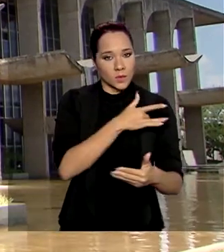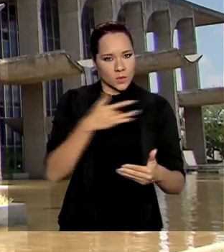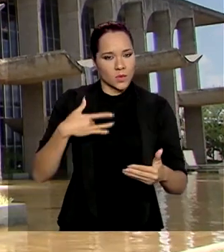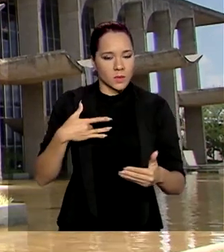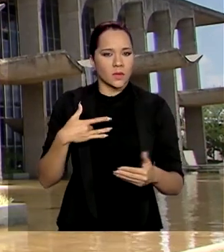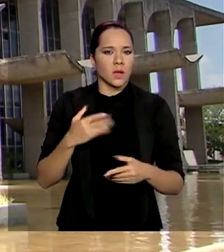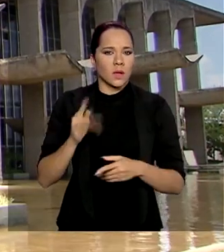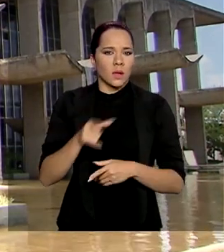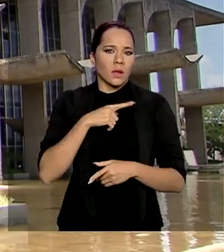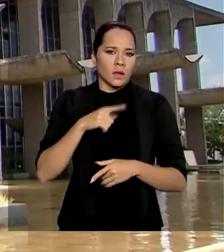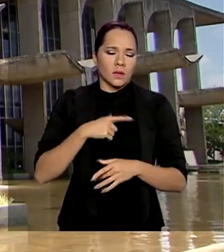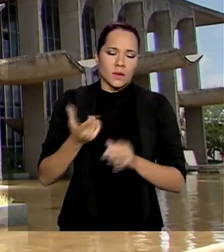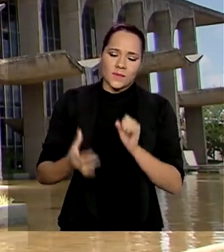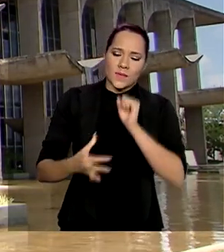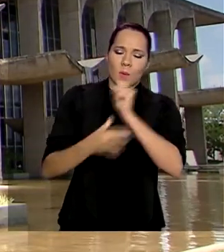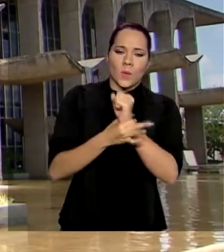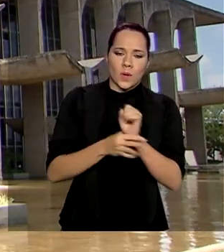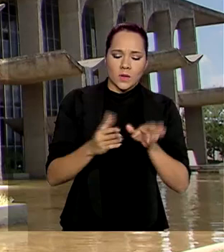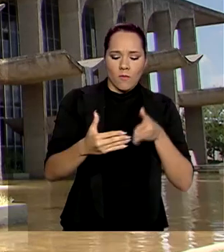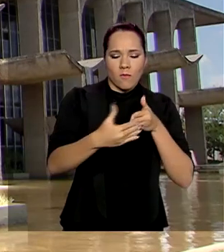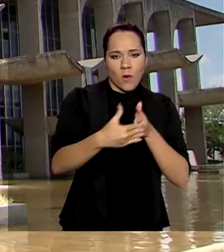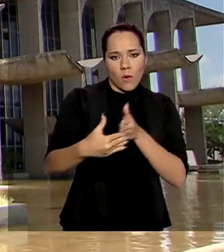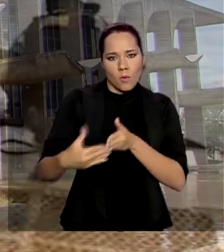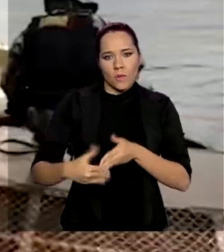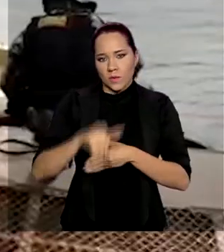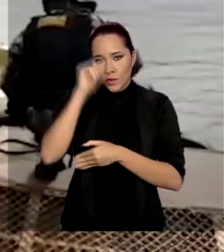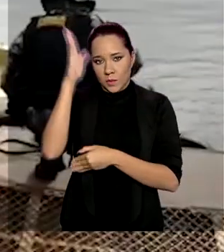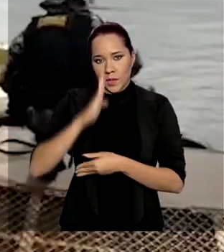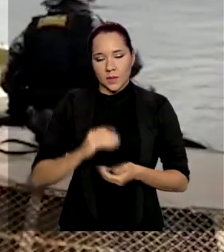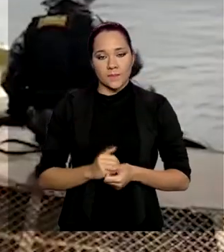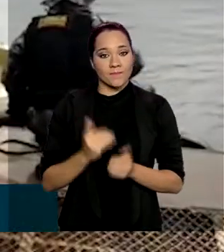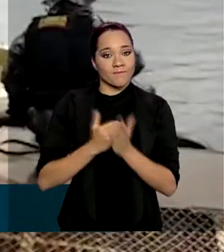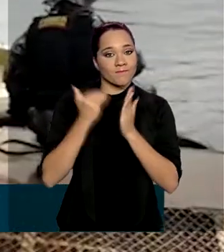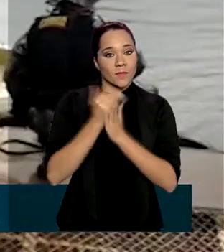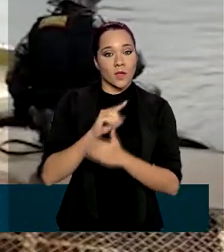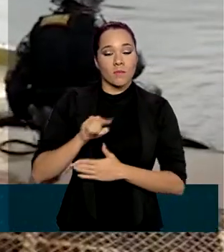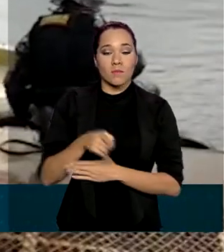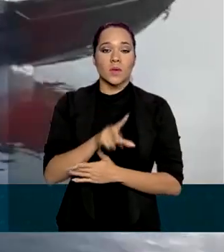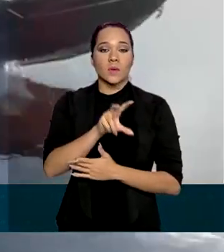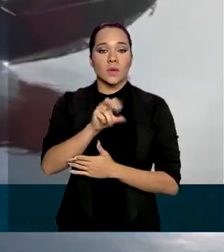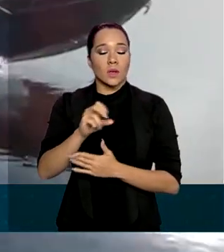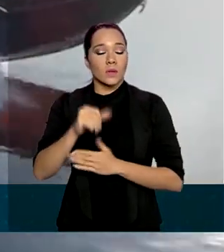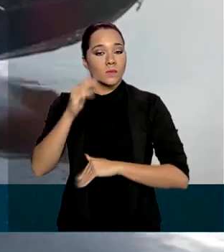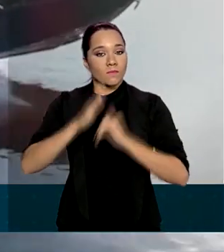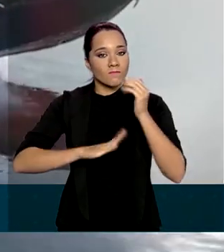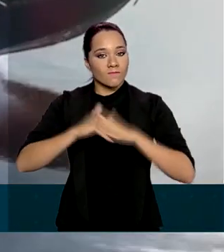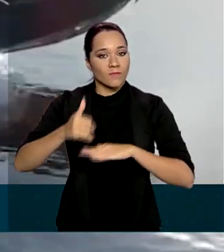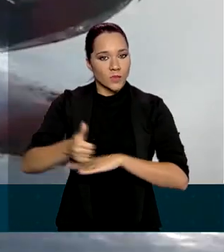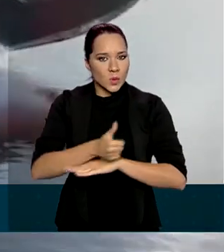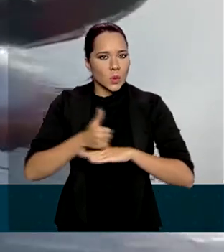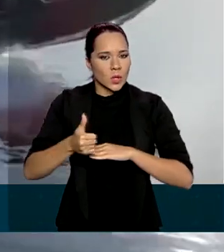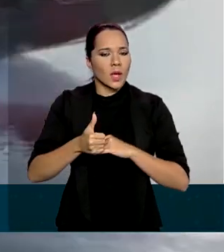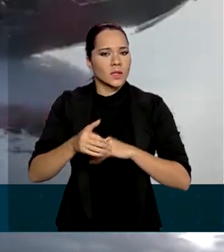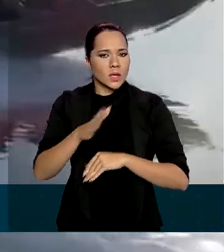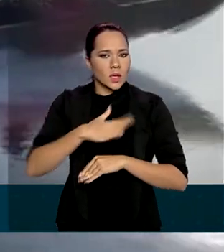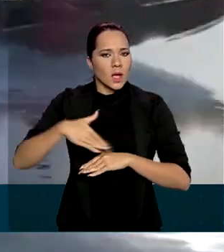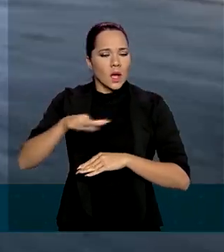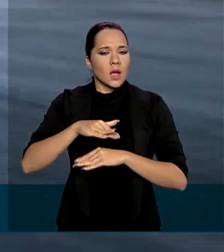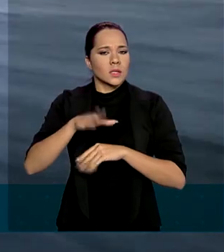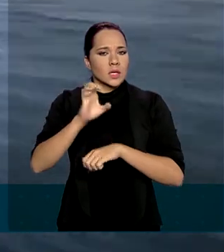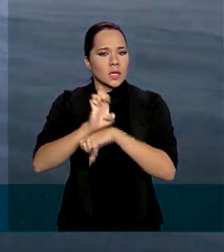reforçando a segurança nas fronteiras do Brasil. Mais de 1.500 profissionais de forças federais,